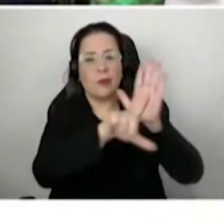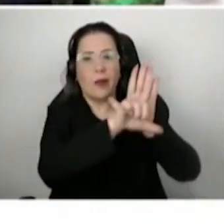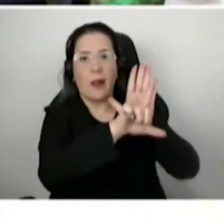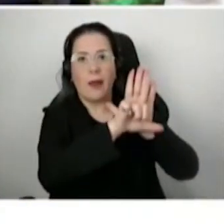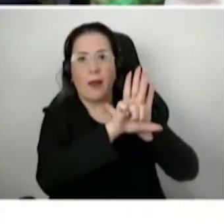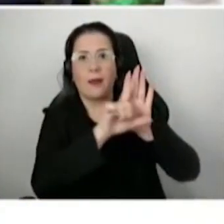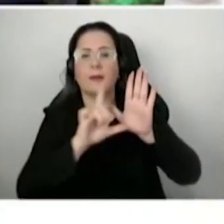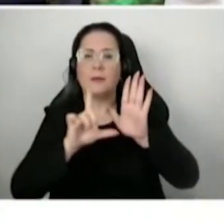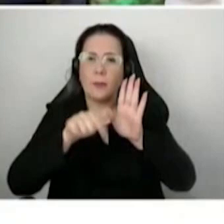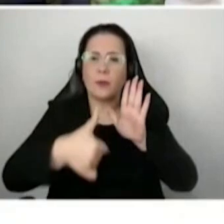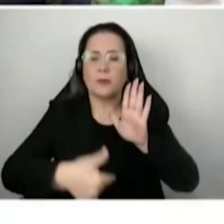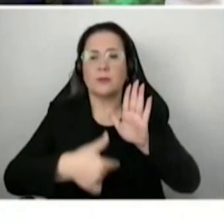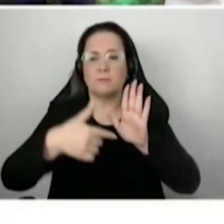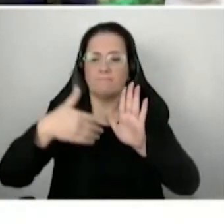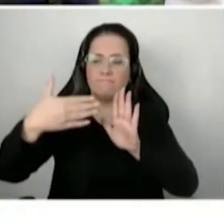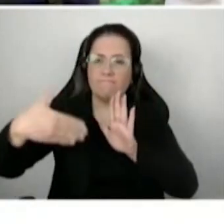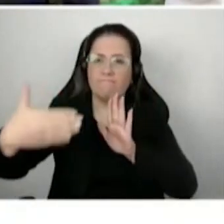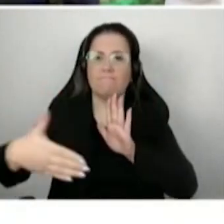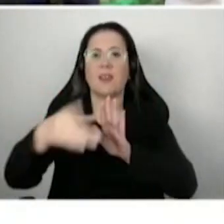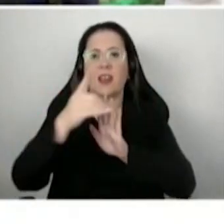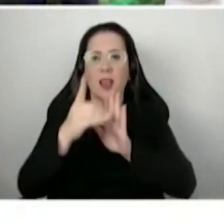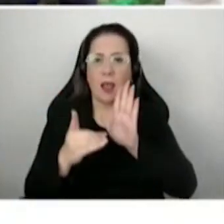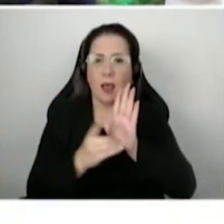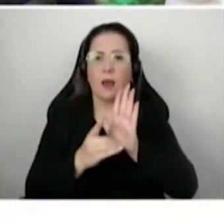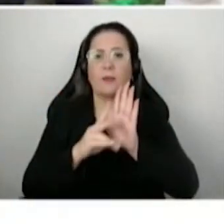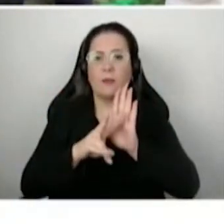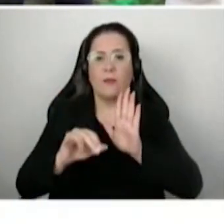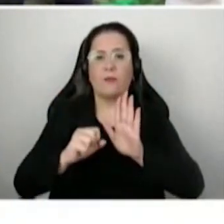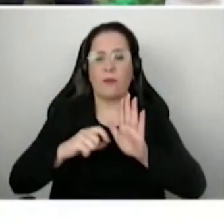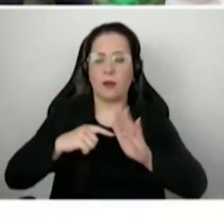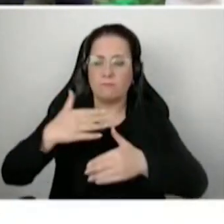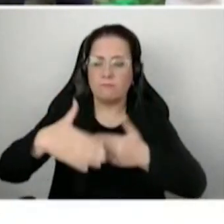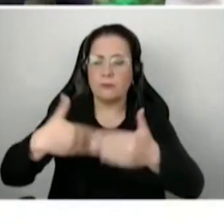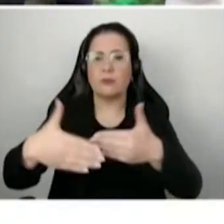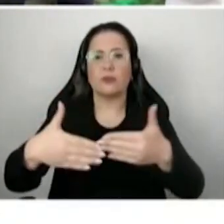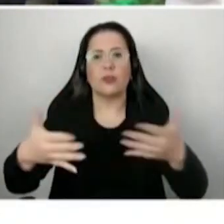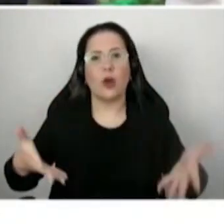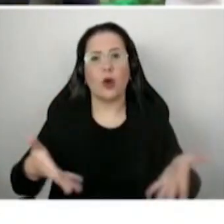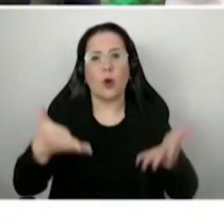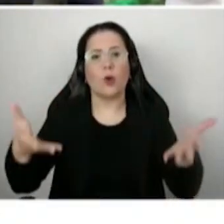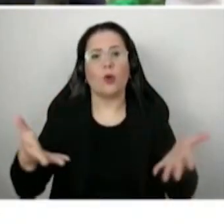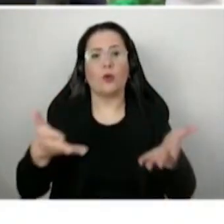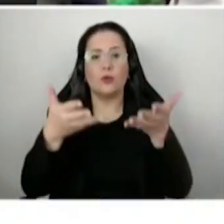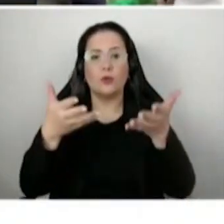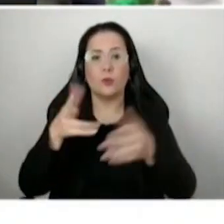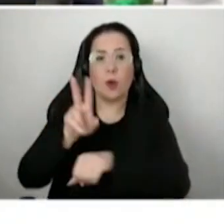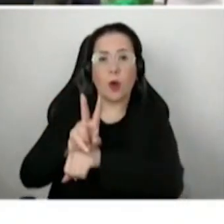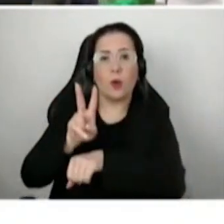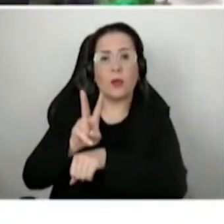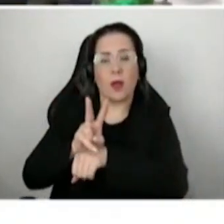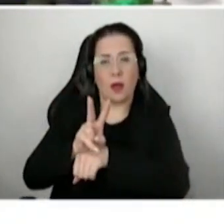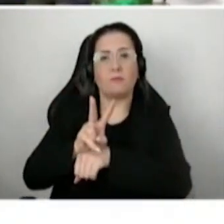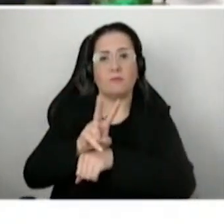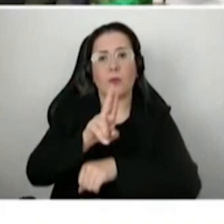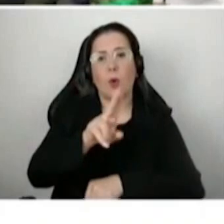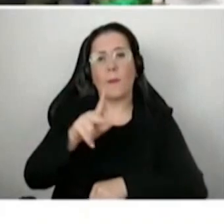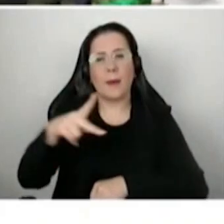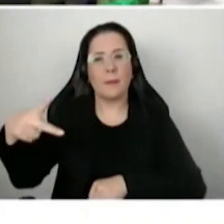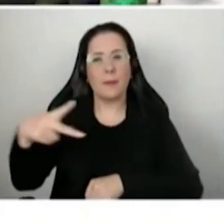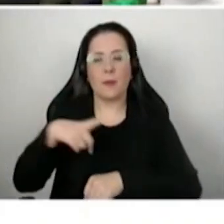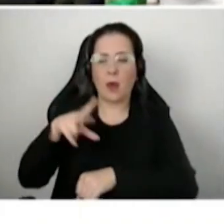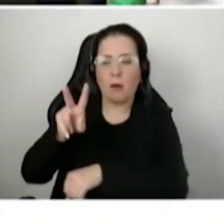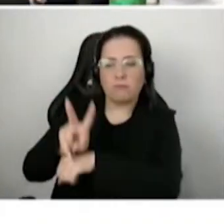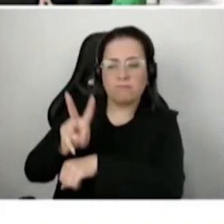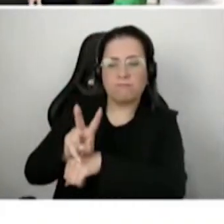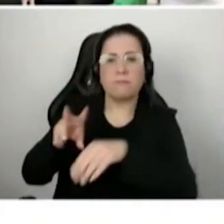que emitimos depois e que constroem as condições para que nós tenhamos nessas unidades de conservação que são de domínio privado